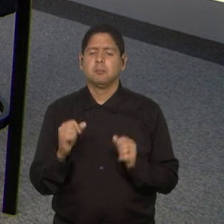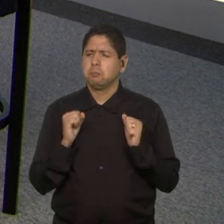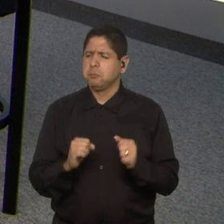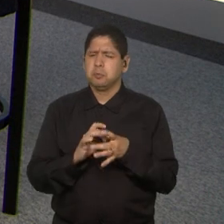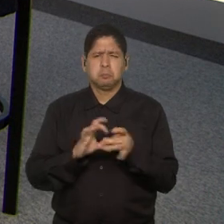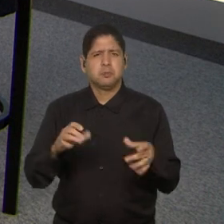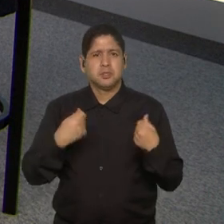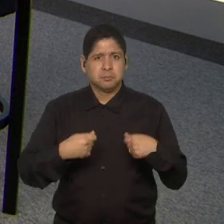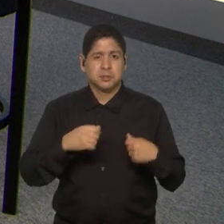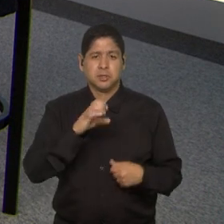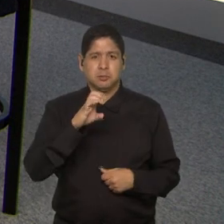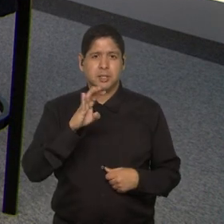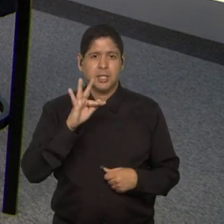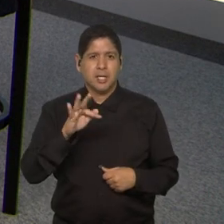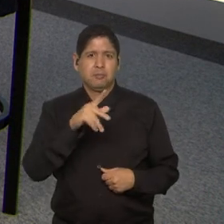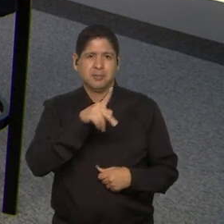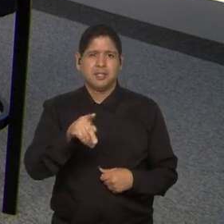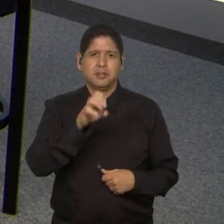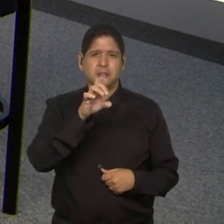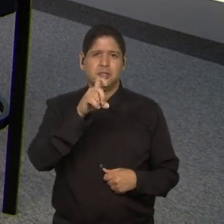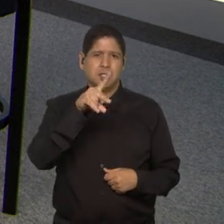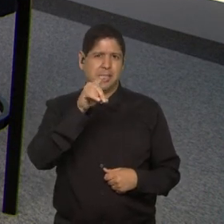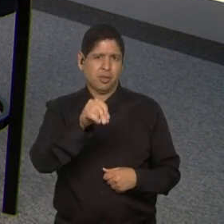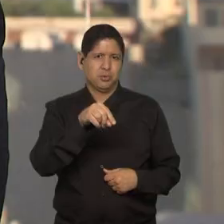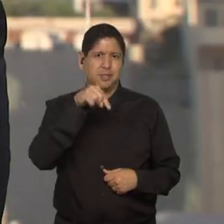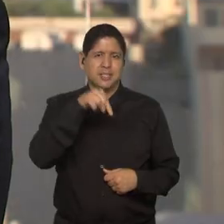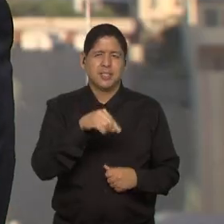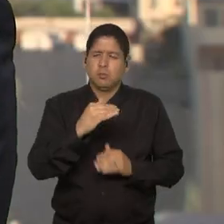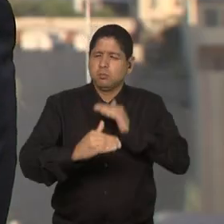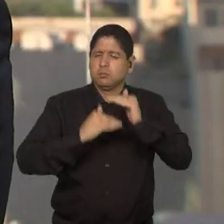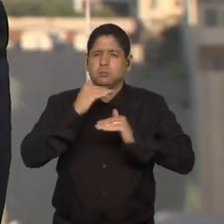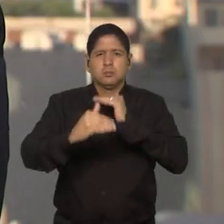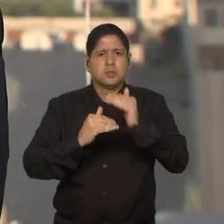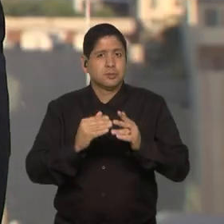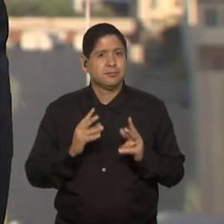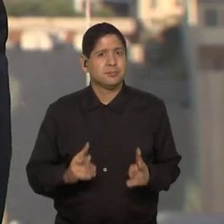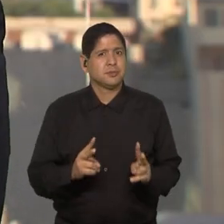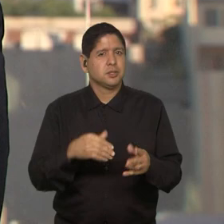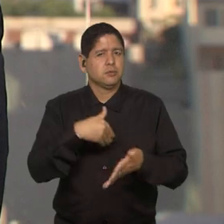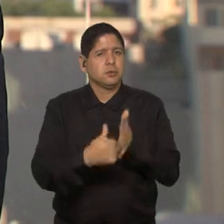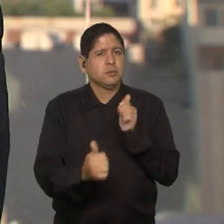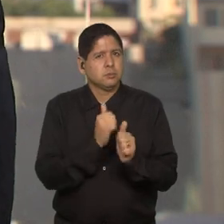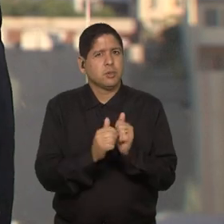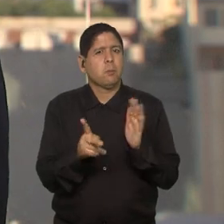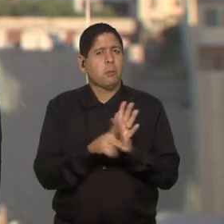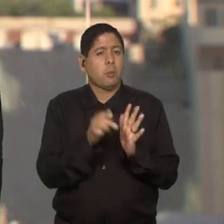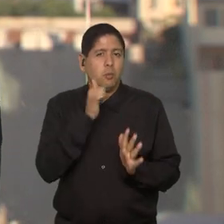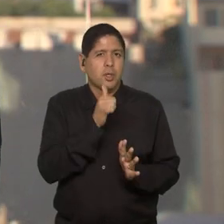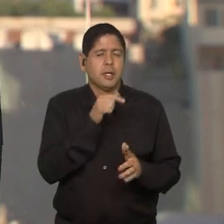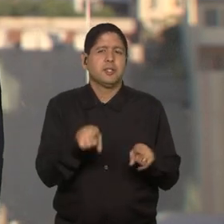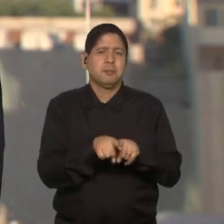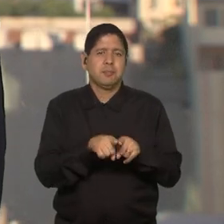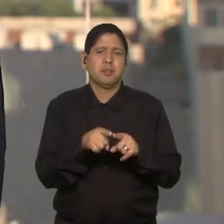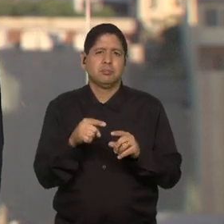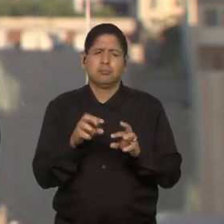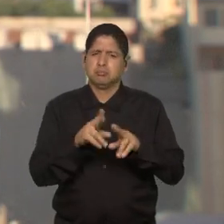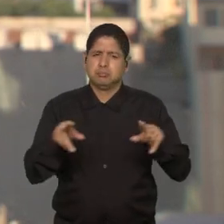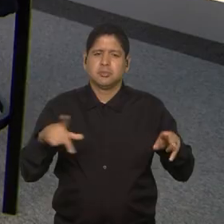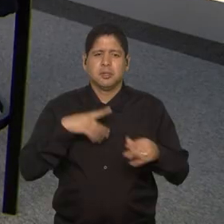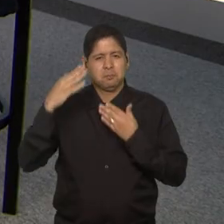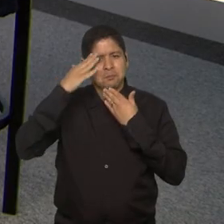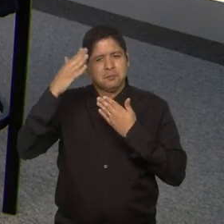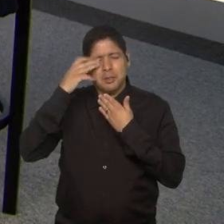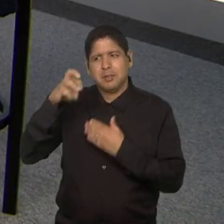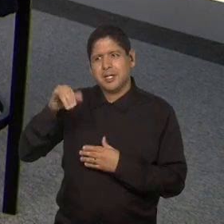a CBF e a gestão do presidente Edinaldo no desenvolvimento contínuo do futebol feminino e do futebol como um todo. Obrigado.